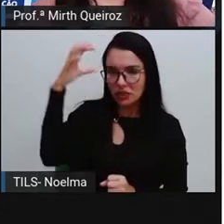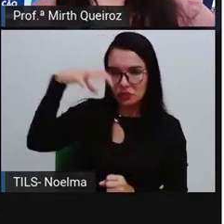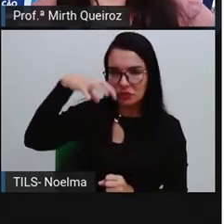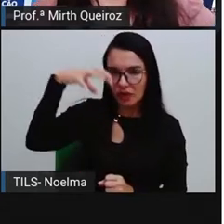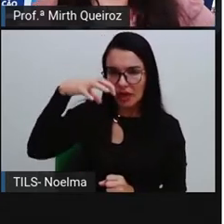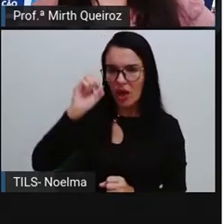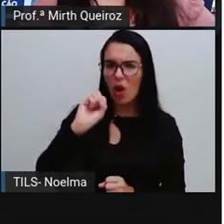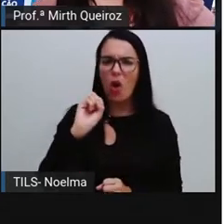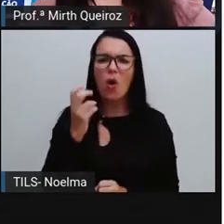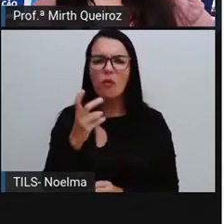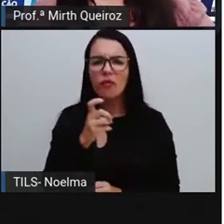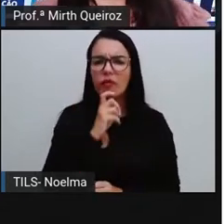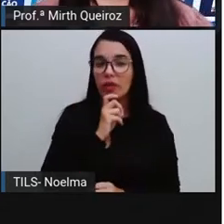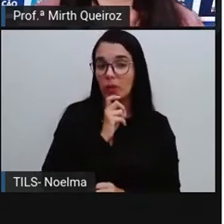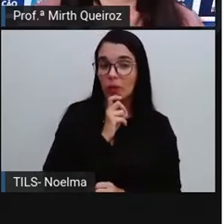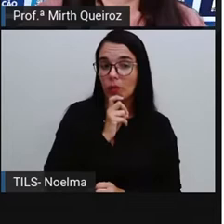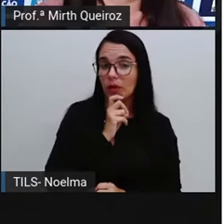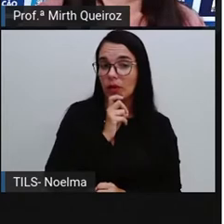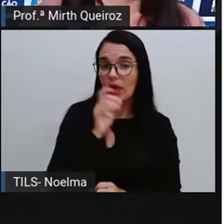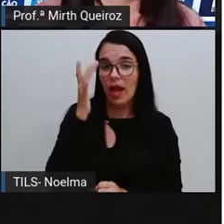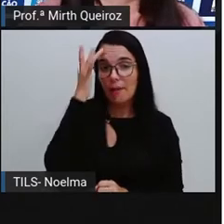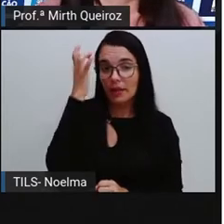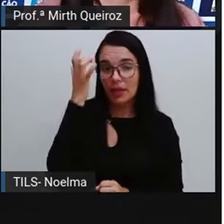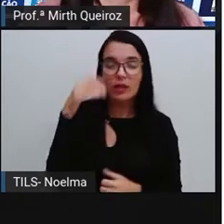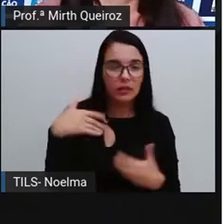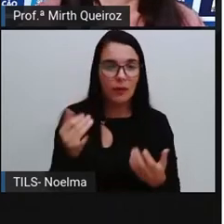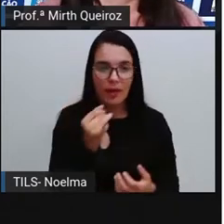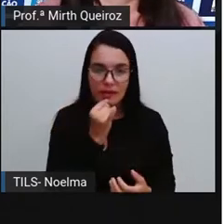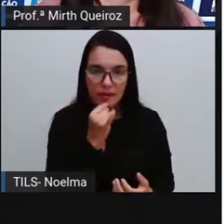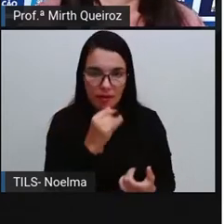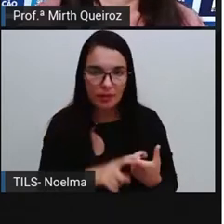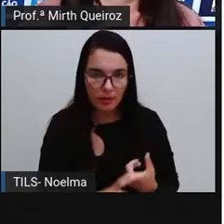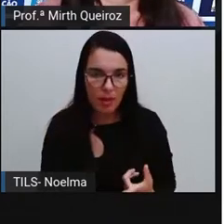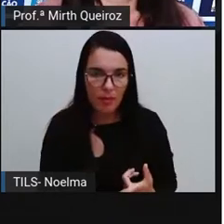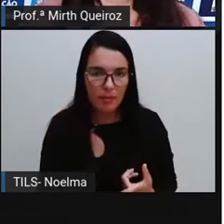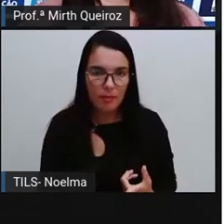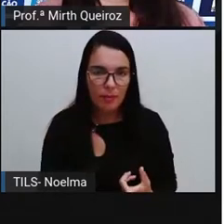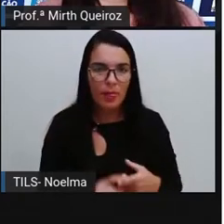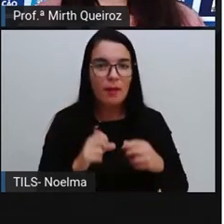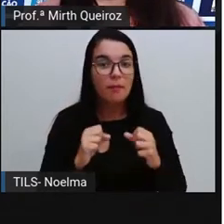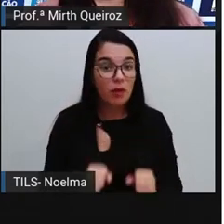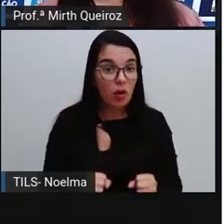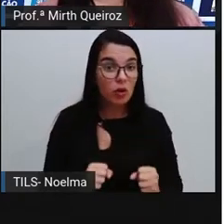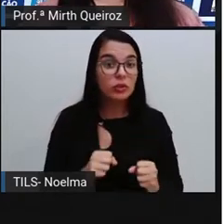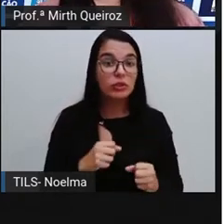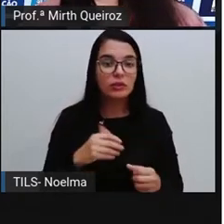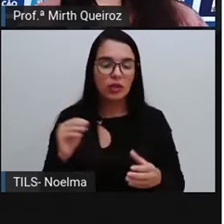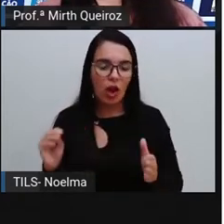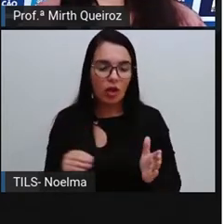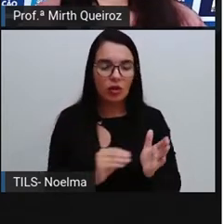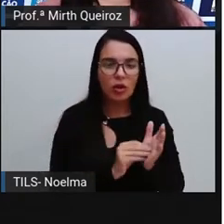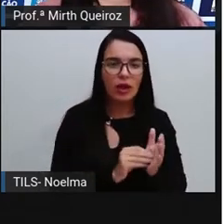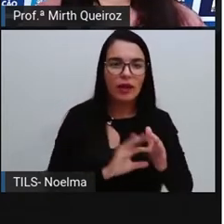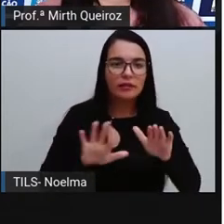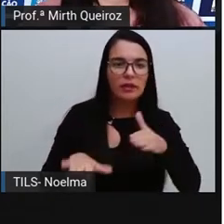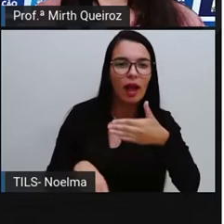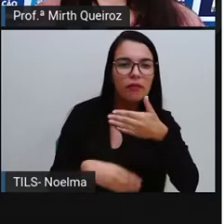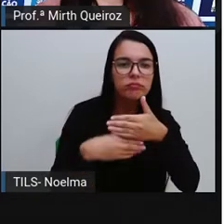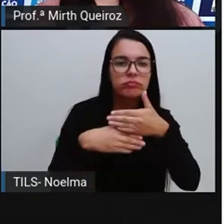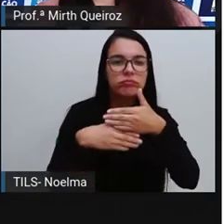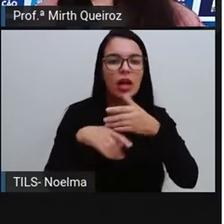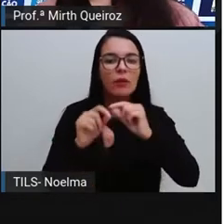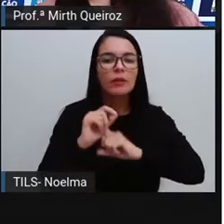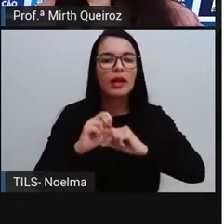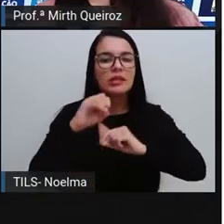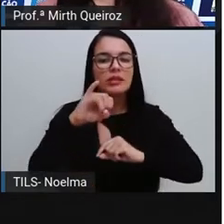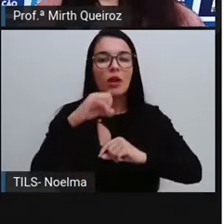E a gente pode colocar sobre as possibilidades, né? Quais as possibilidades do seu time